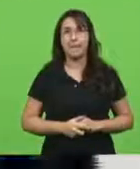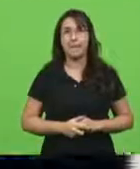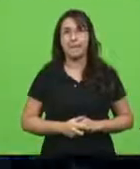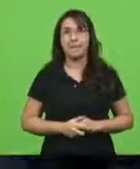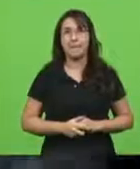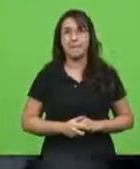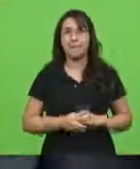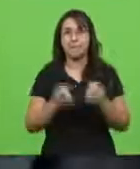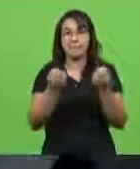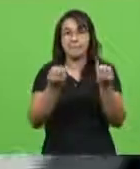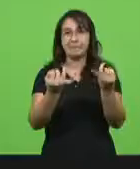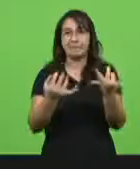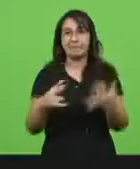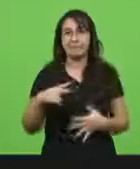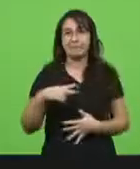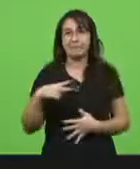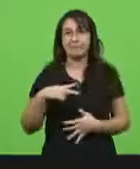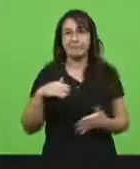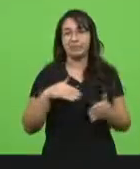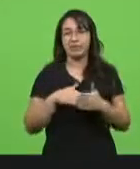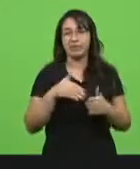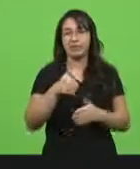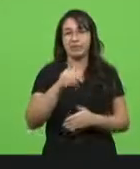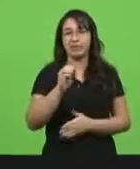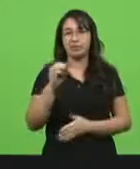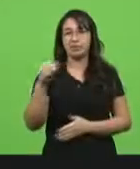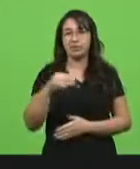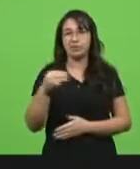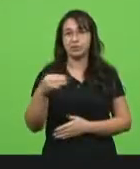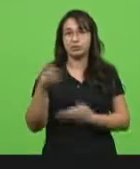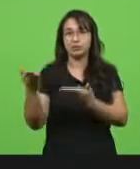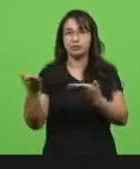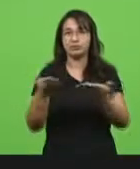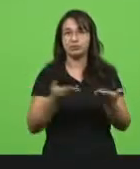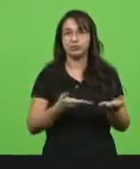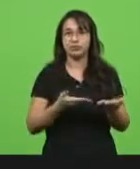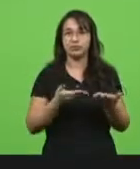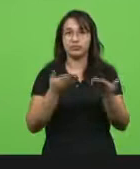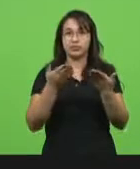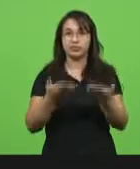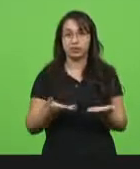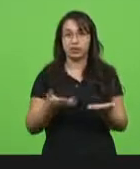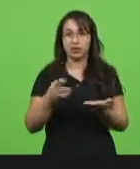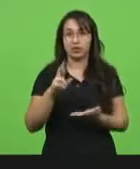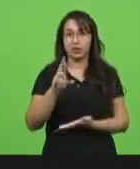Explicações pessoais, pelo tempo de até 10 minutos, fará-los da palavra o deputado Rodrigo Minotto.